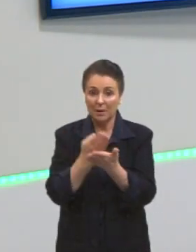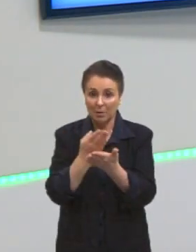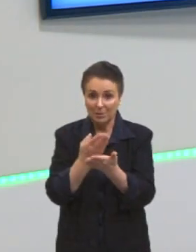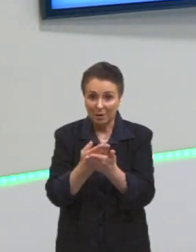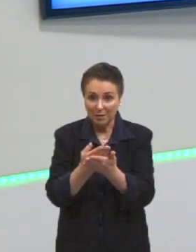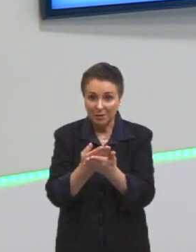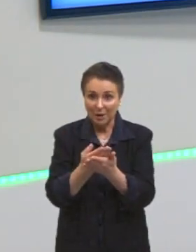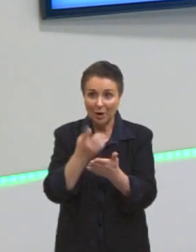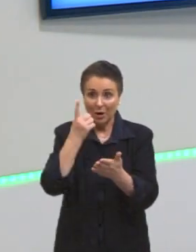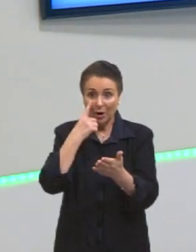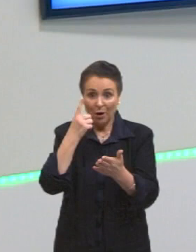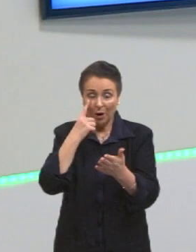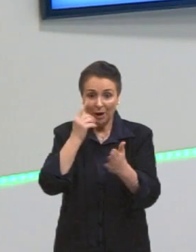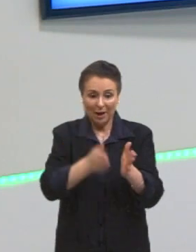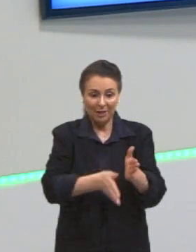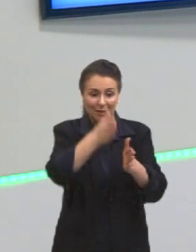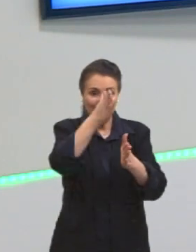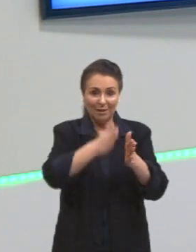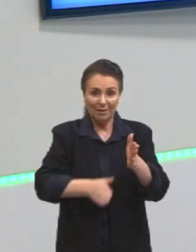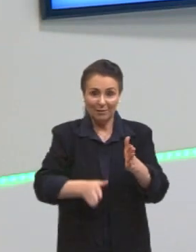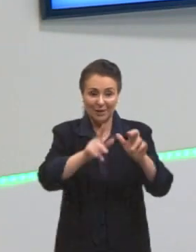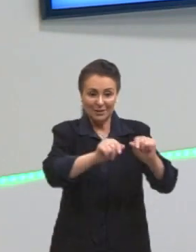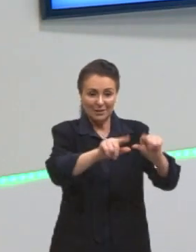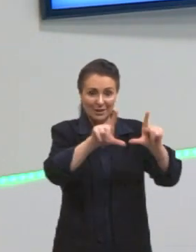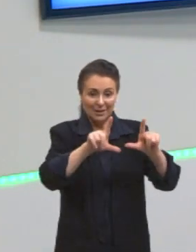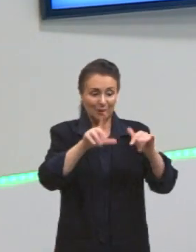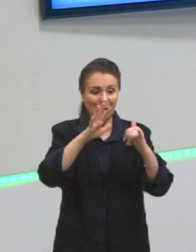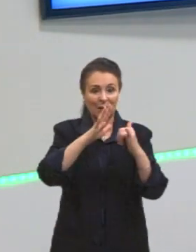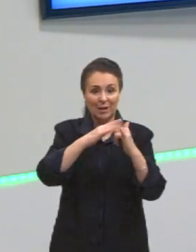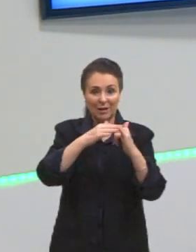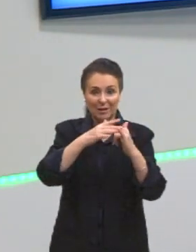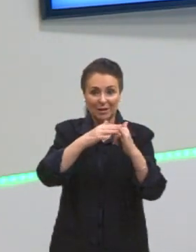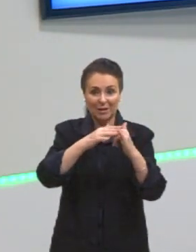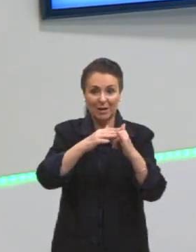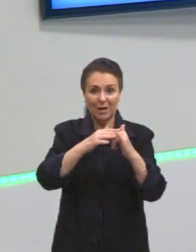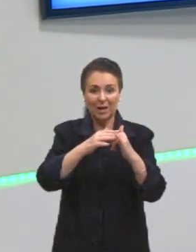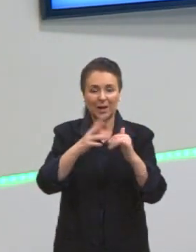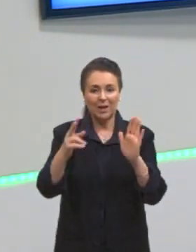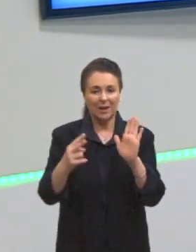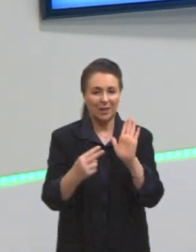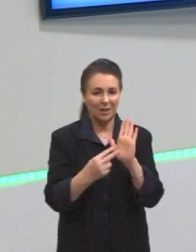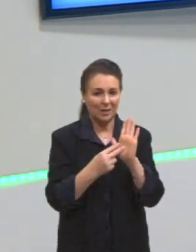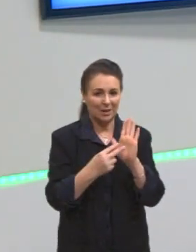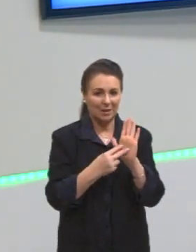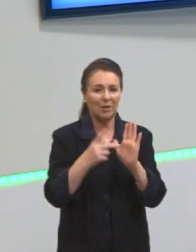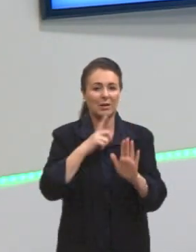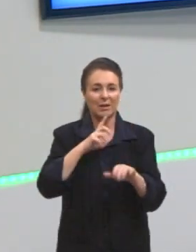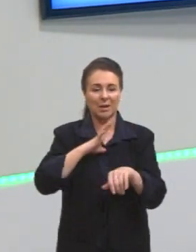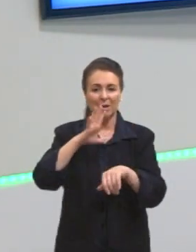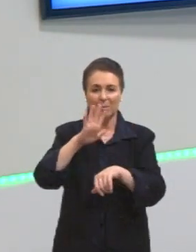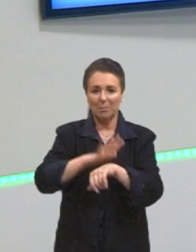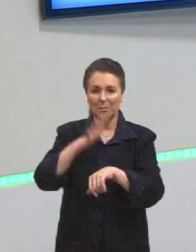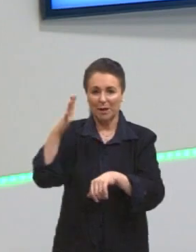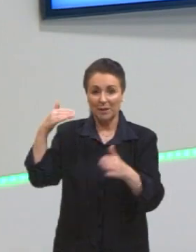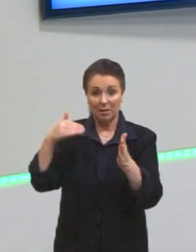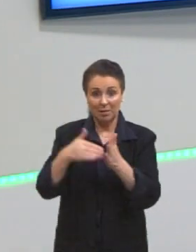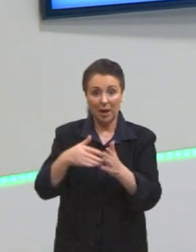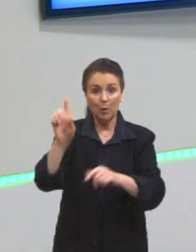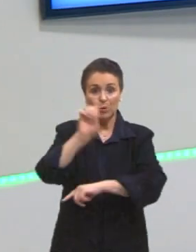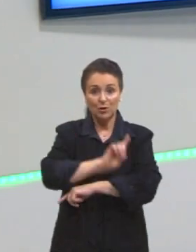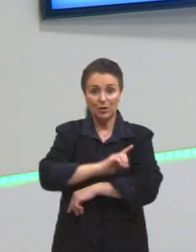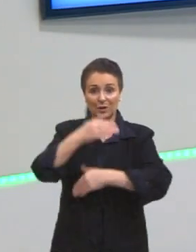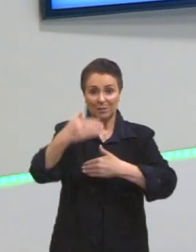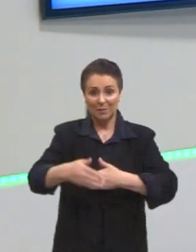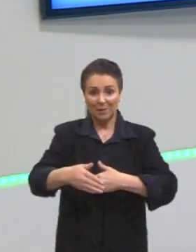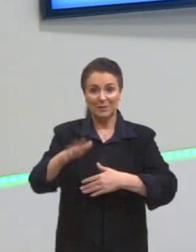aqui, TV Seduq RS no YouTube e fica ligado que a gente vem com muito mais até o Enem. Tchau, tchau